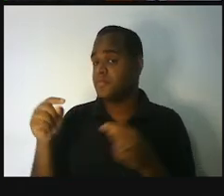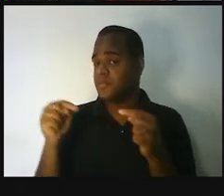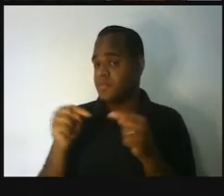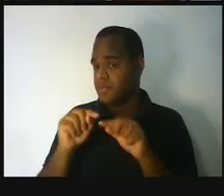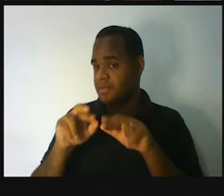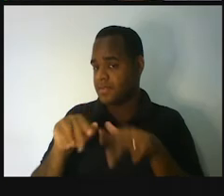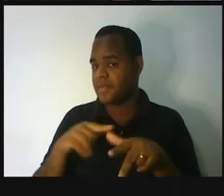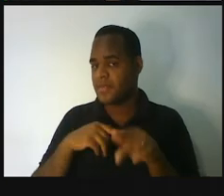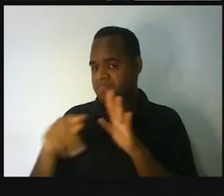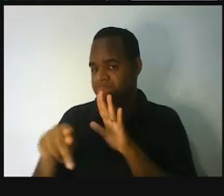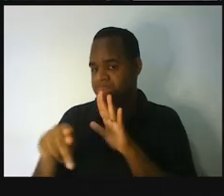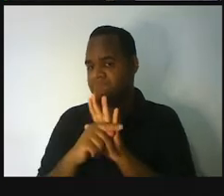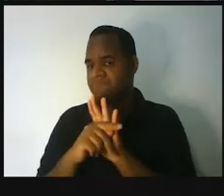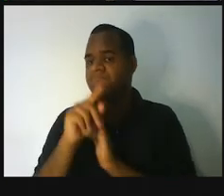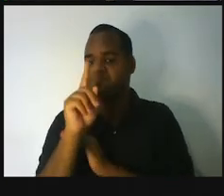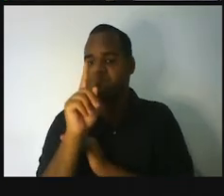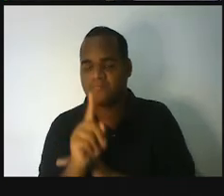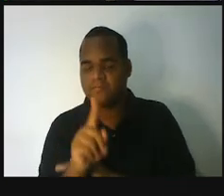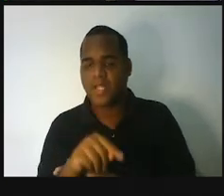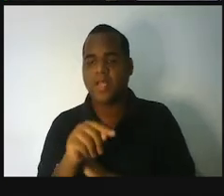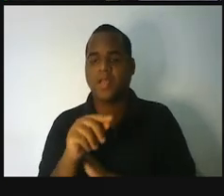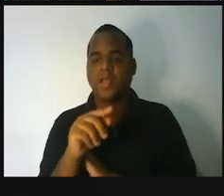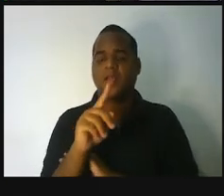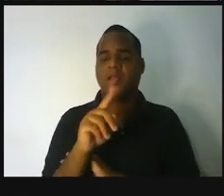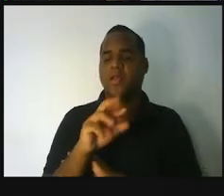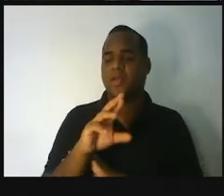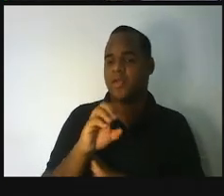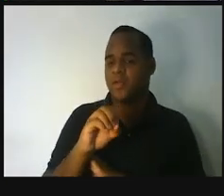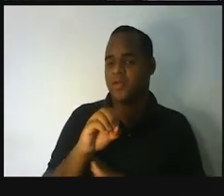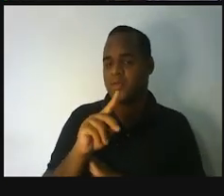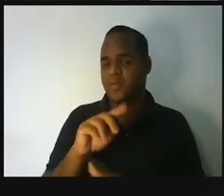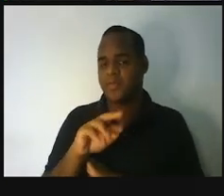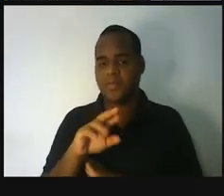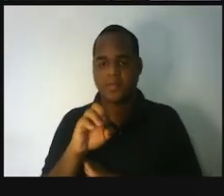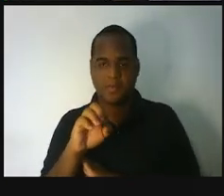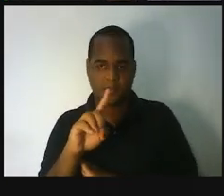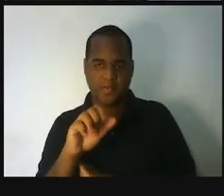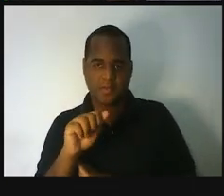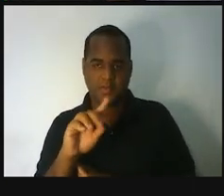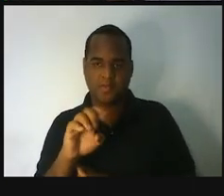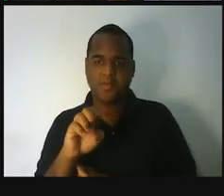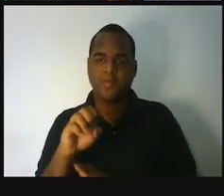propriedade, a gente chama isso de propriedade comutativa.